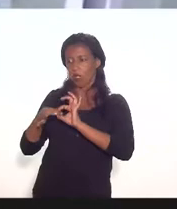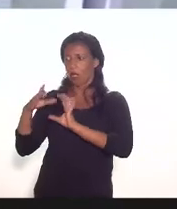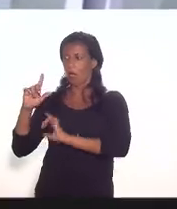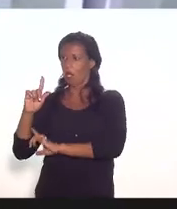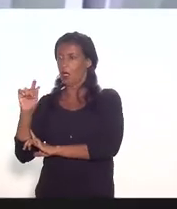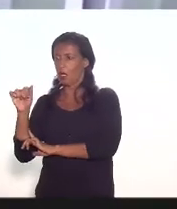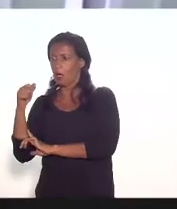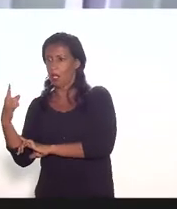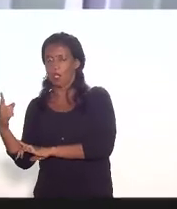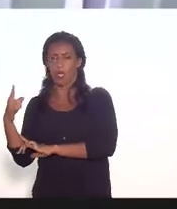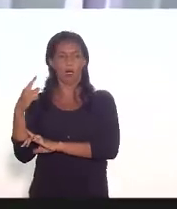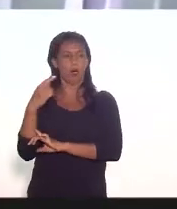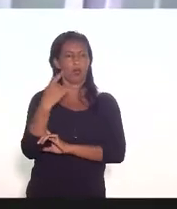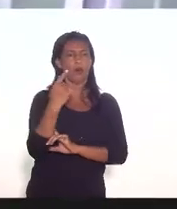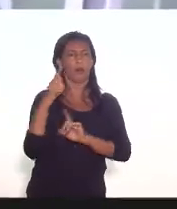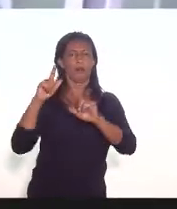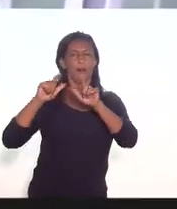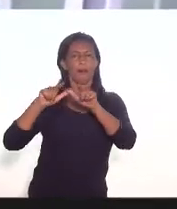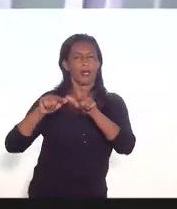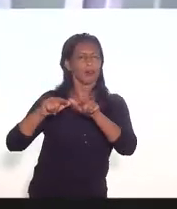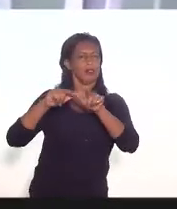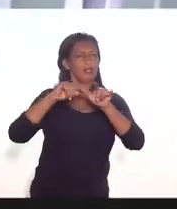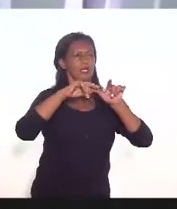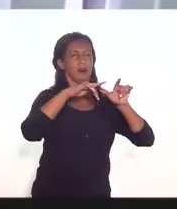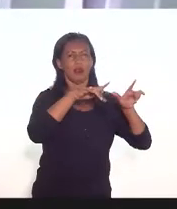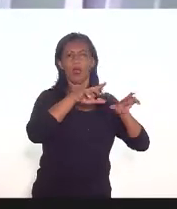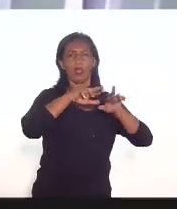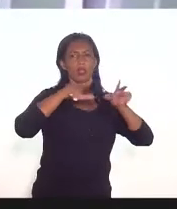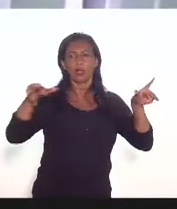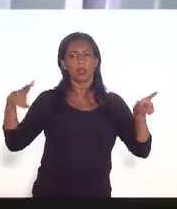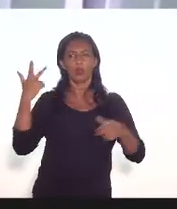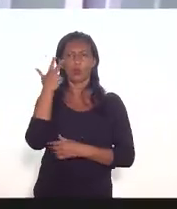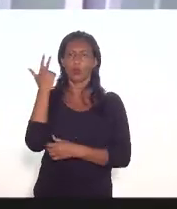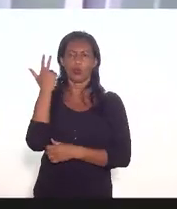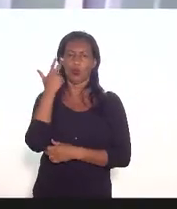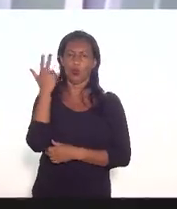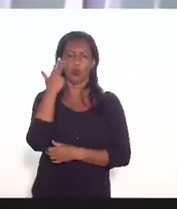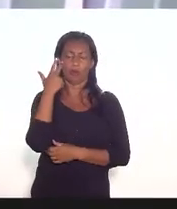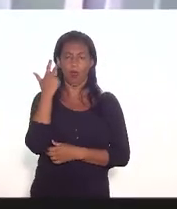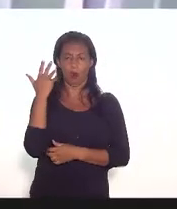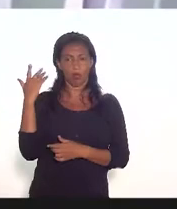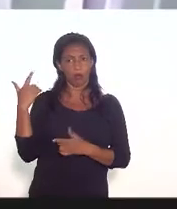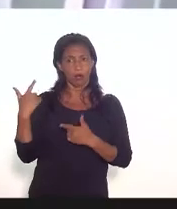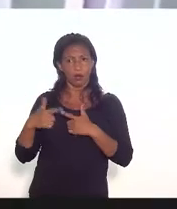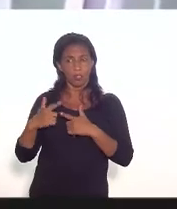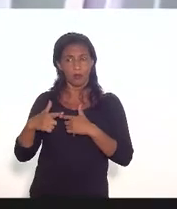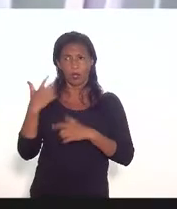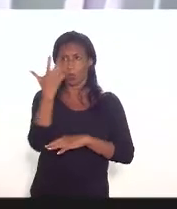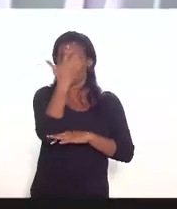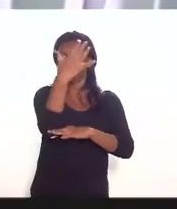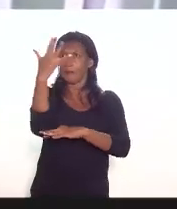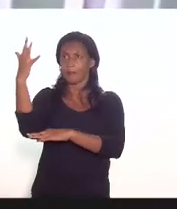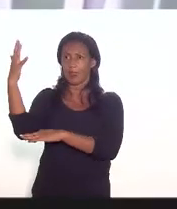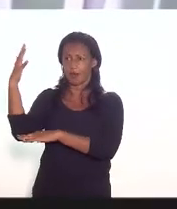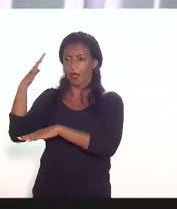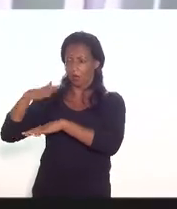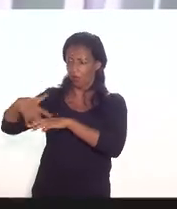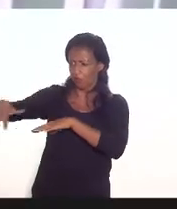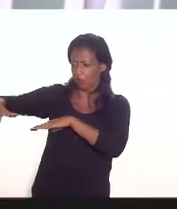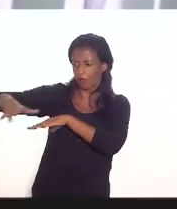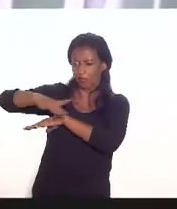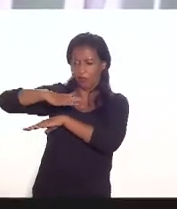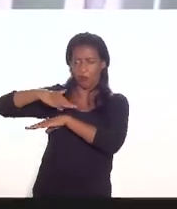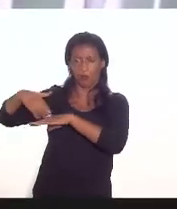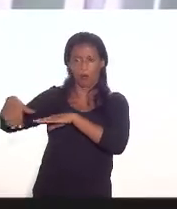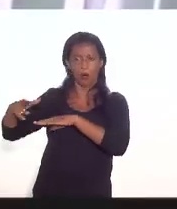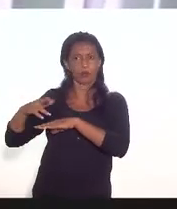Aeroporto Internacional de Brasília de Confins isso não é normal até porque tem questões ambientais relevantes deputado Luiz Paulo que não